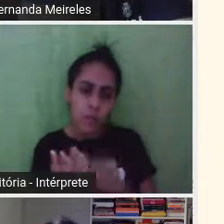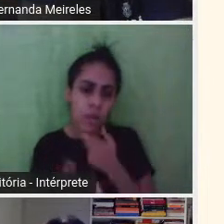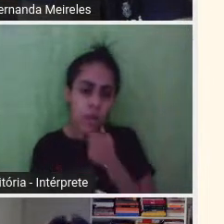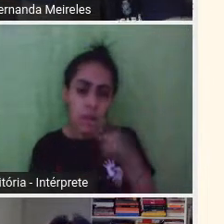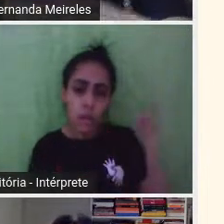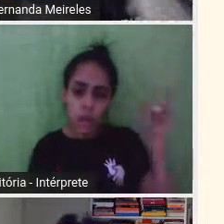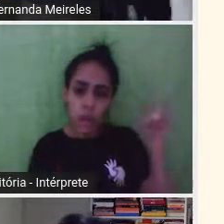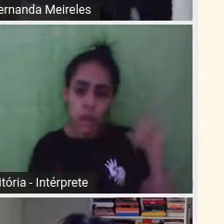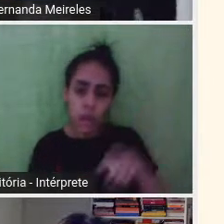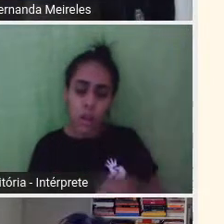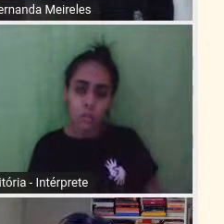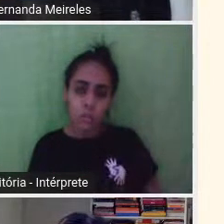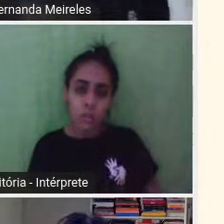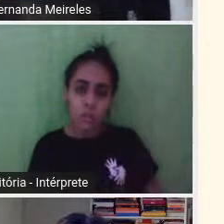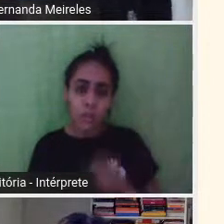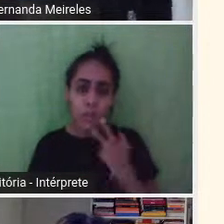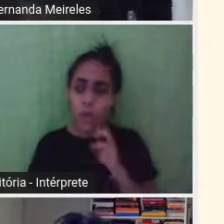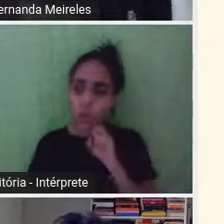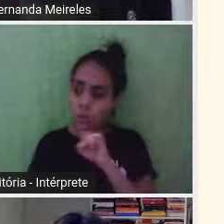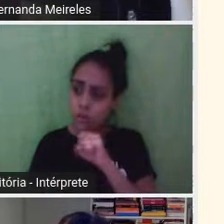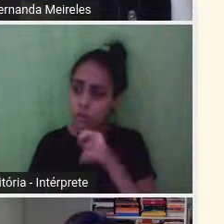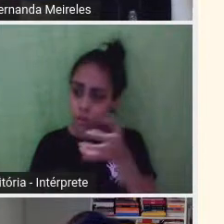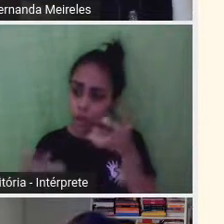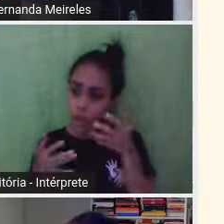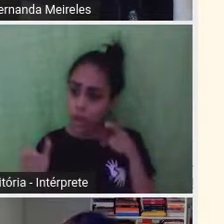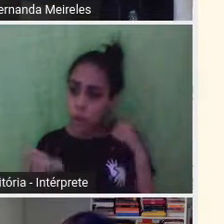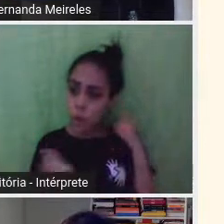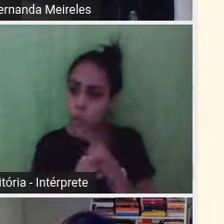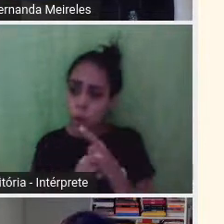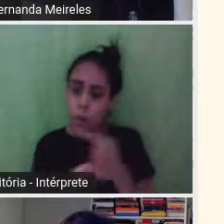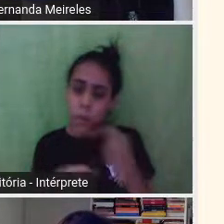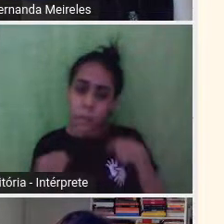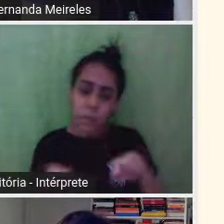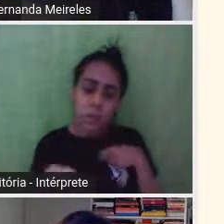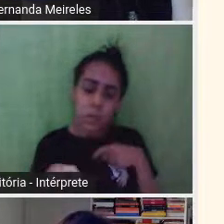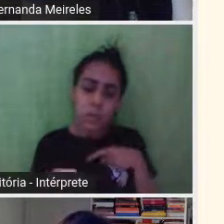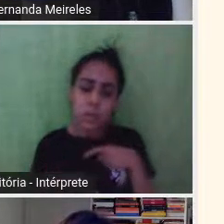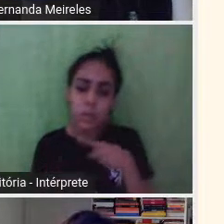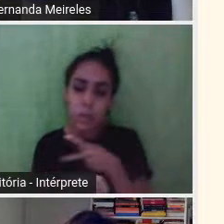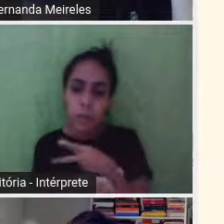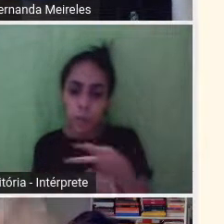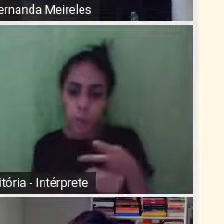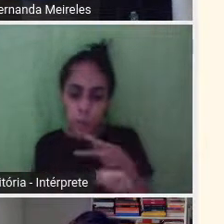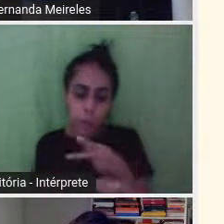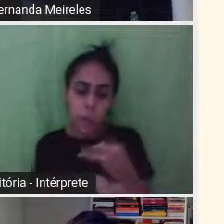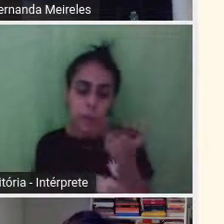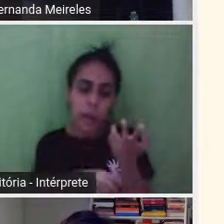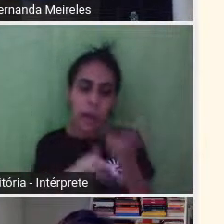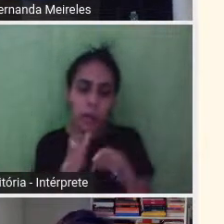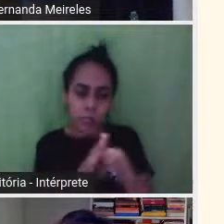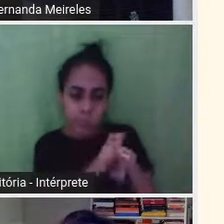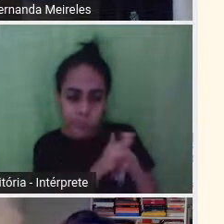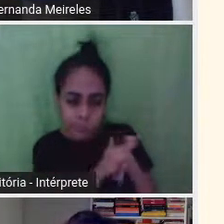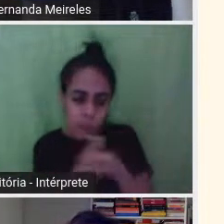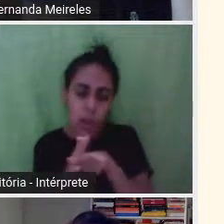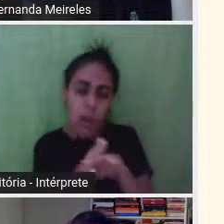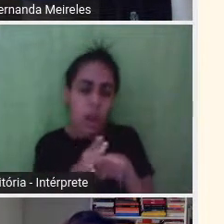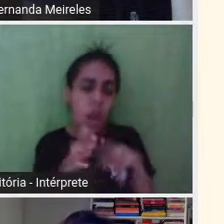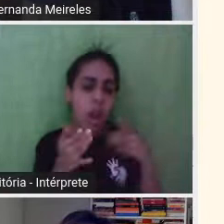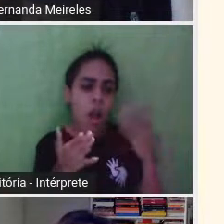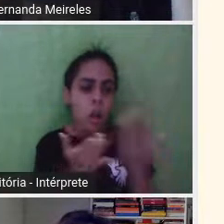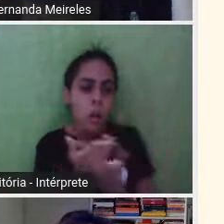ele disse assim, se você quiser descobrir algo, vá atrás do dinheiro. Então, ele foi bisbilhotar, editora, que publica na